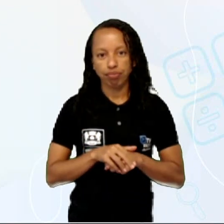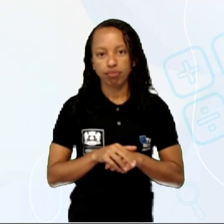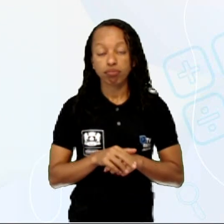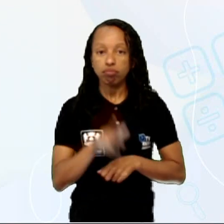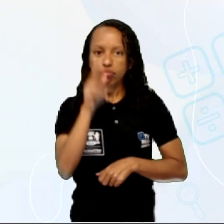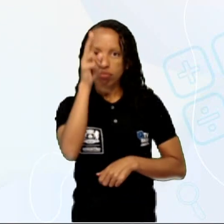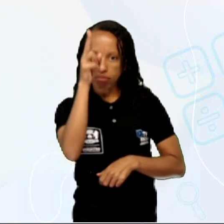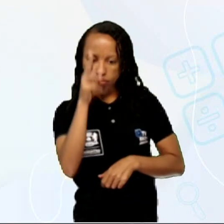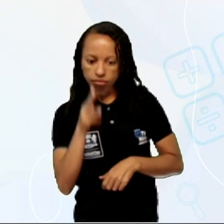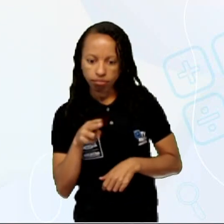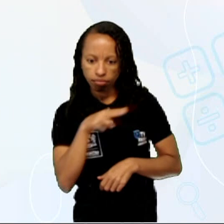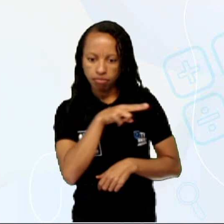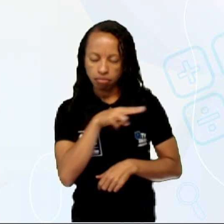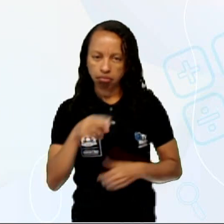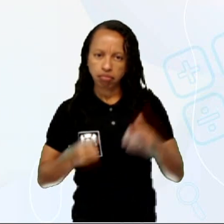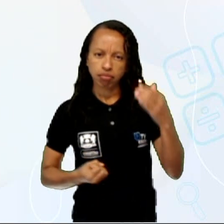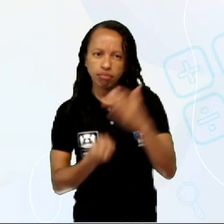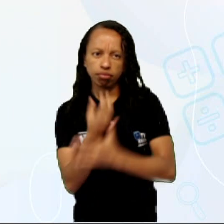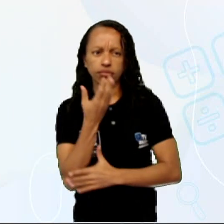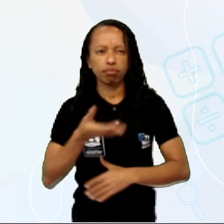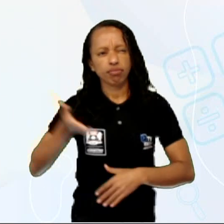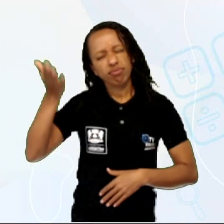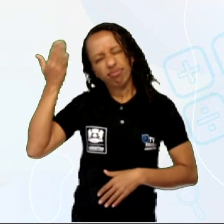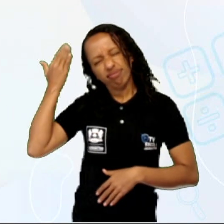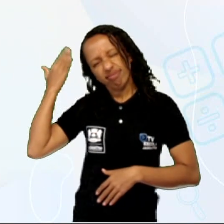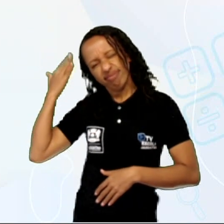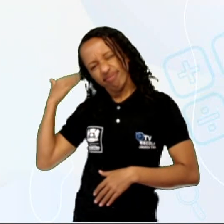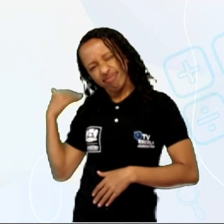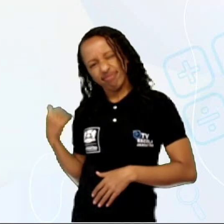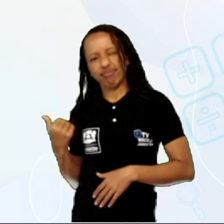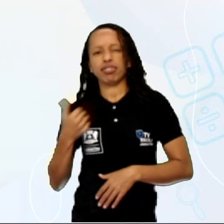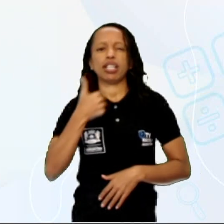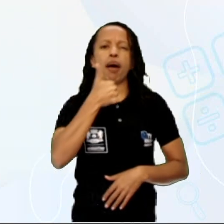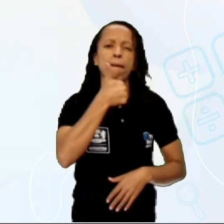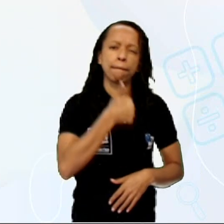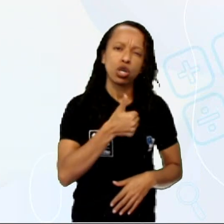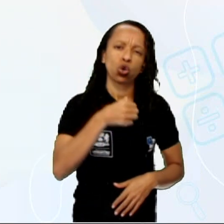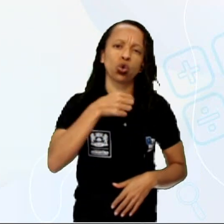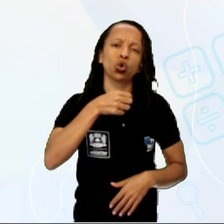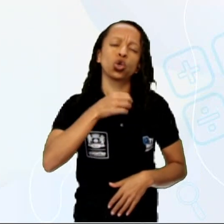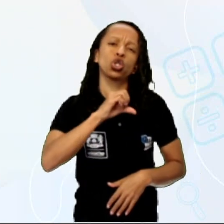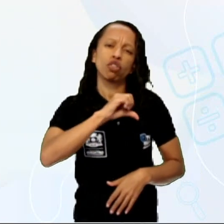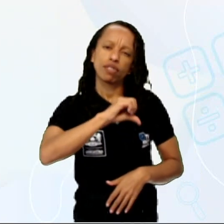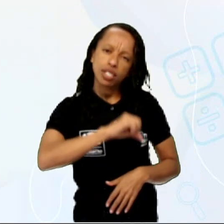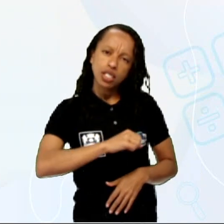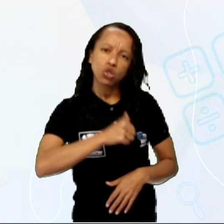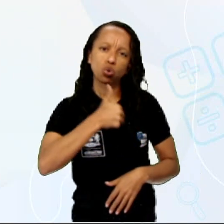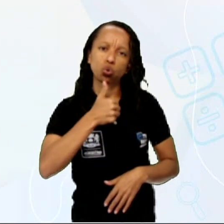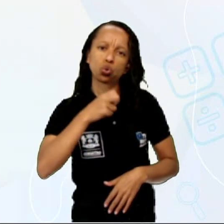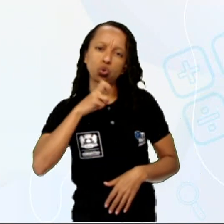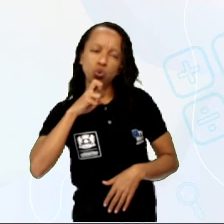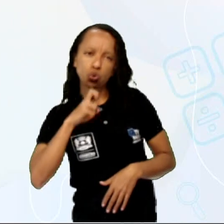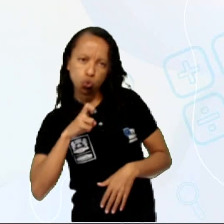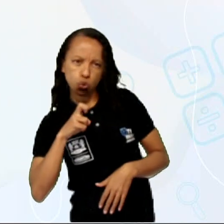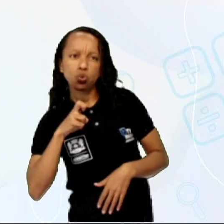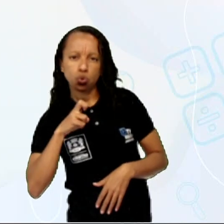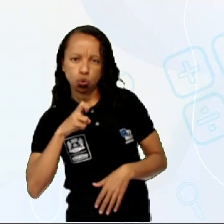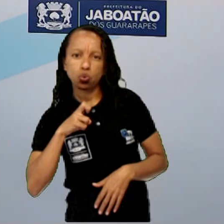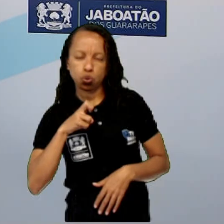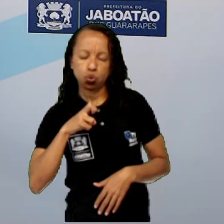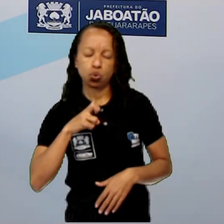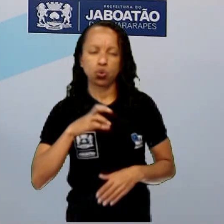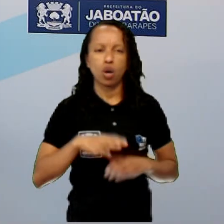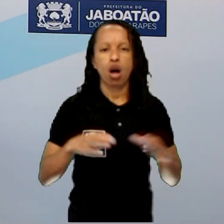Ela foi criada lá por volta de 1915. Colônia dos Padres, ela tem essa característica de